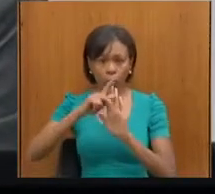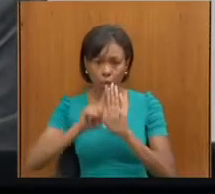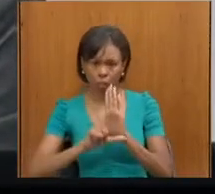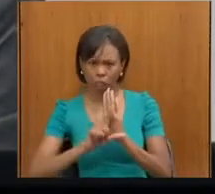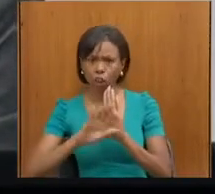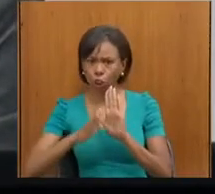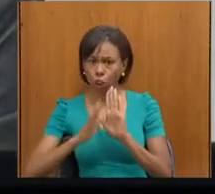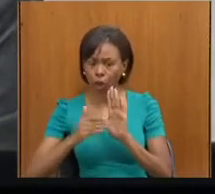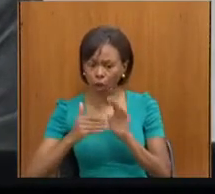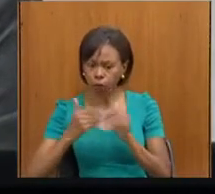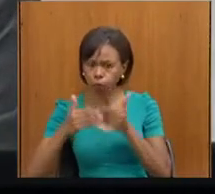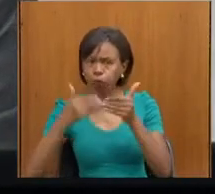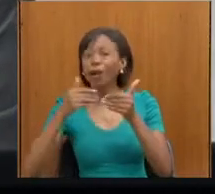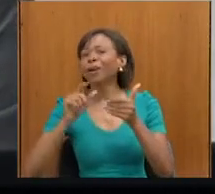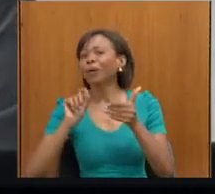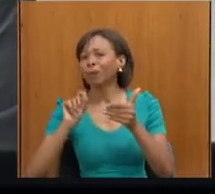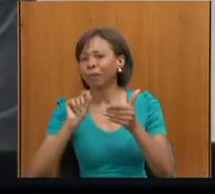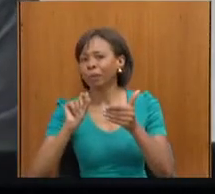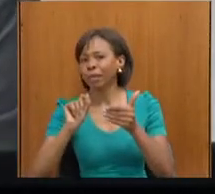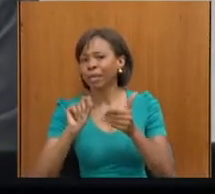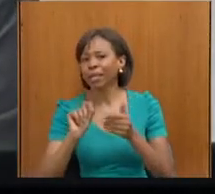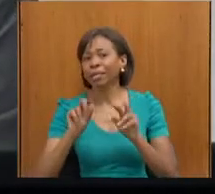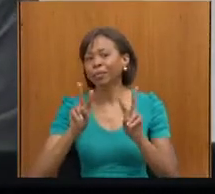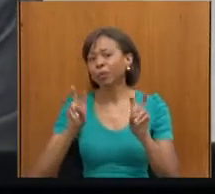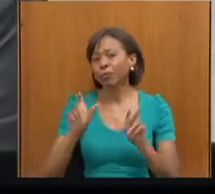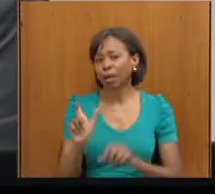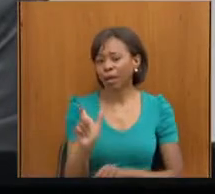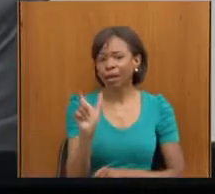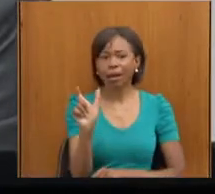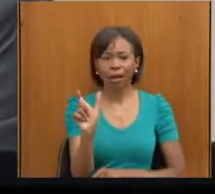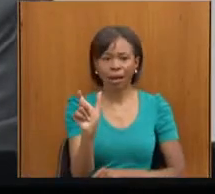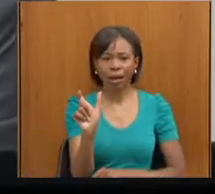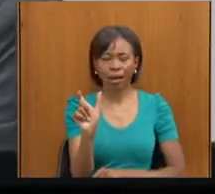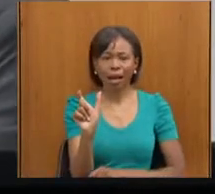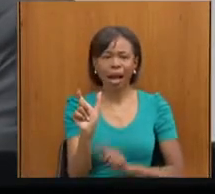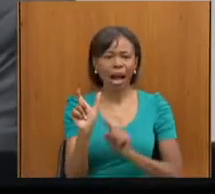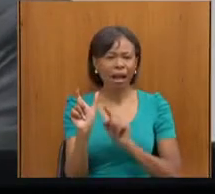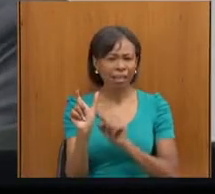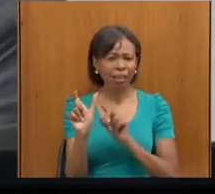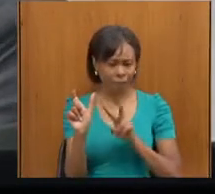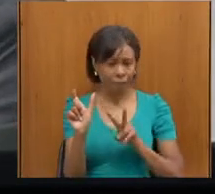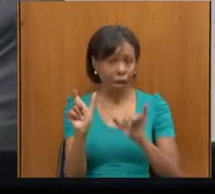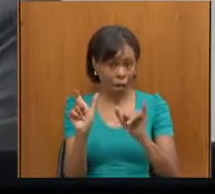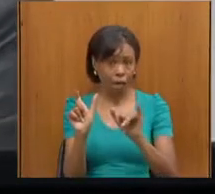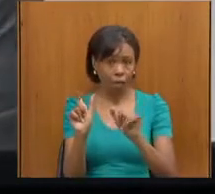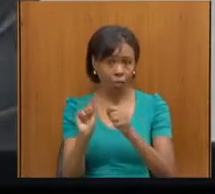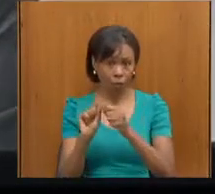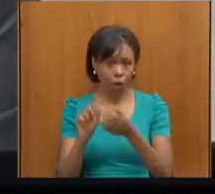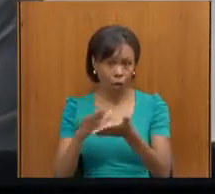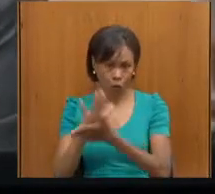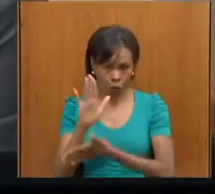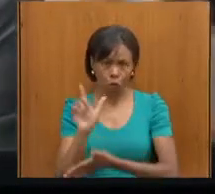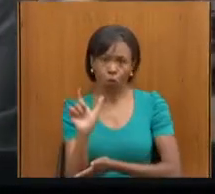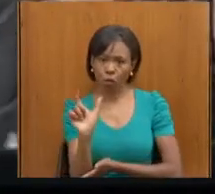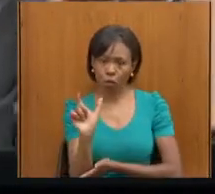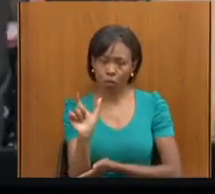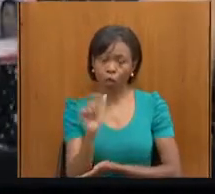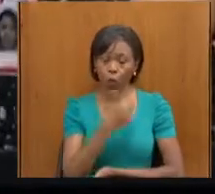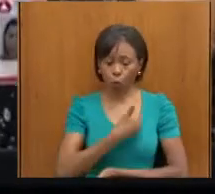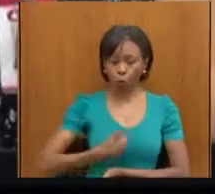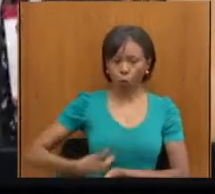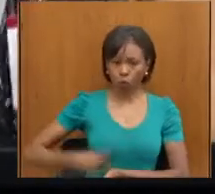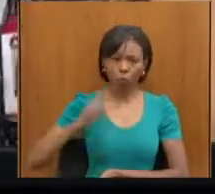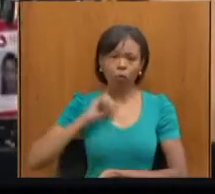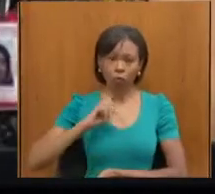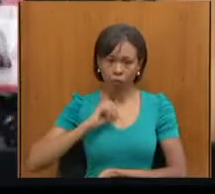adiantado a carteirinha que vai ser emitida pelo governo do Estado, acho que você hoje deve falar